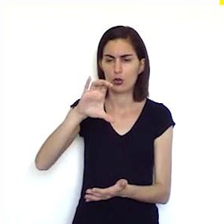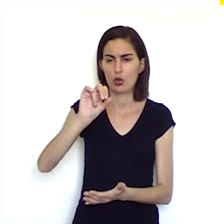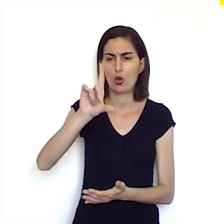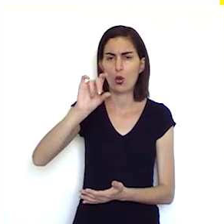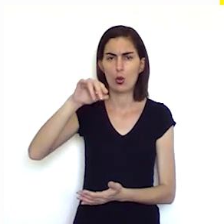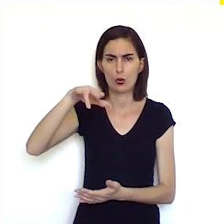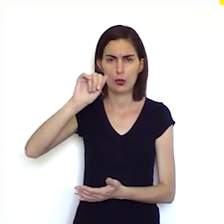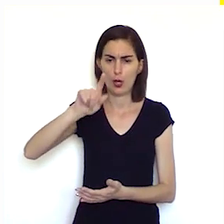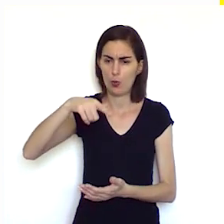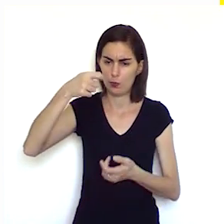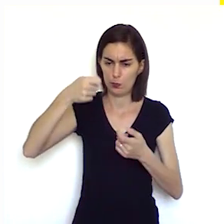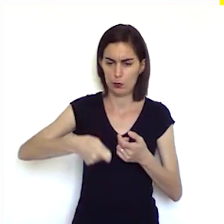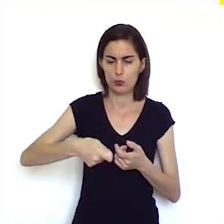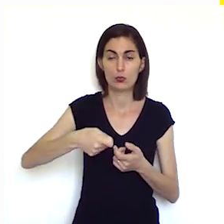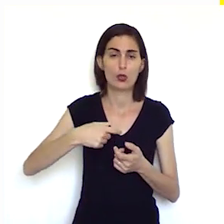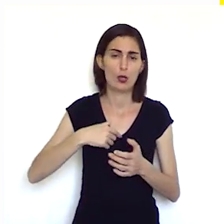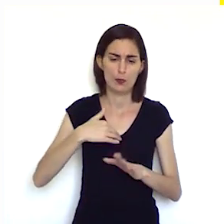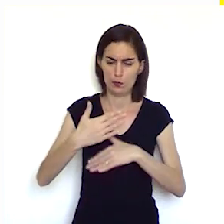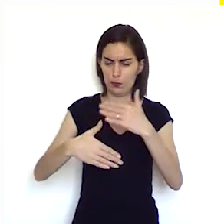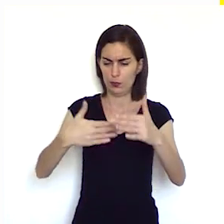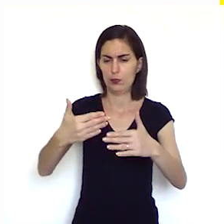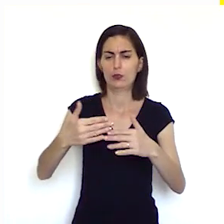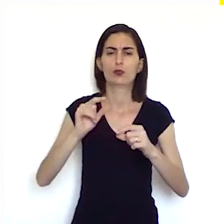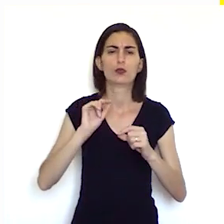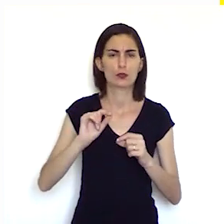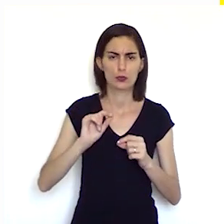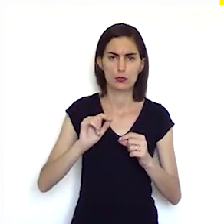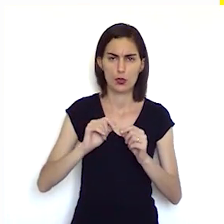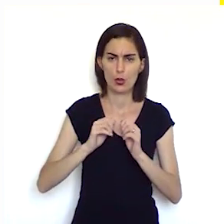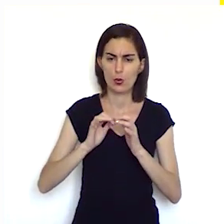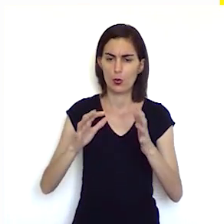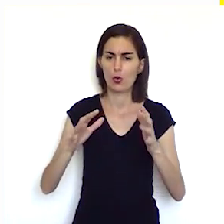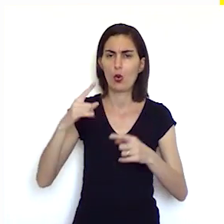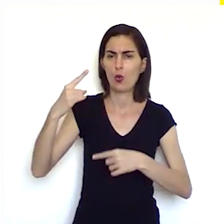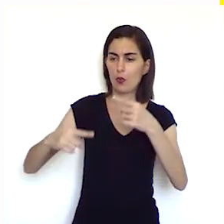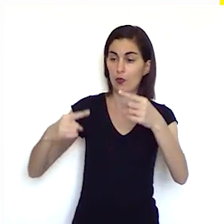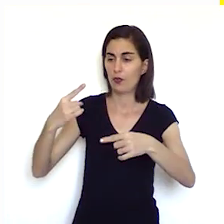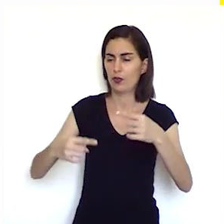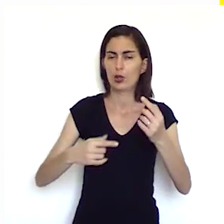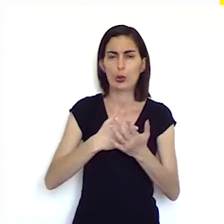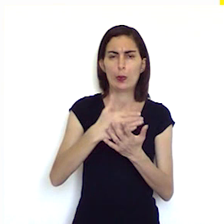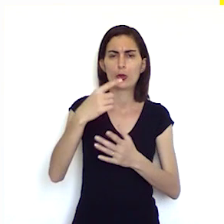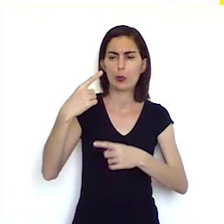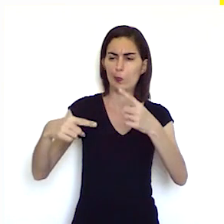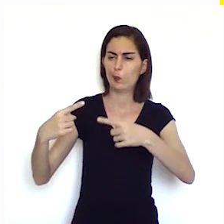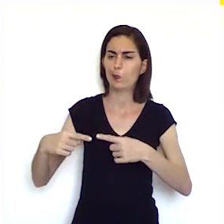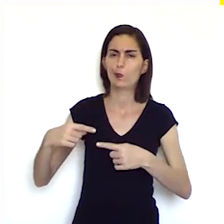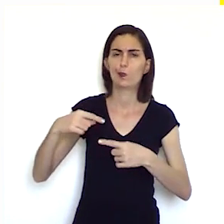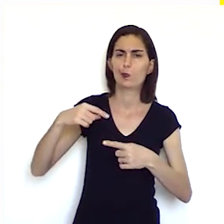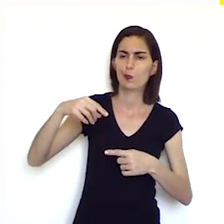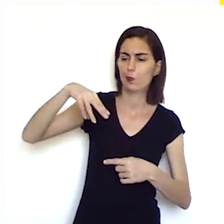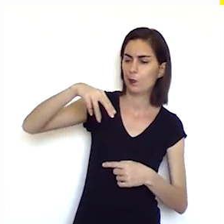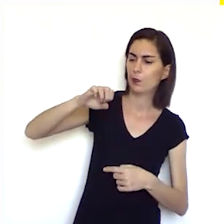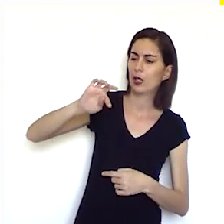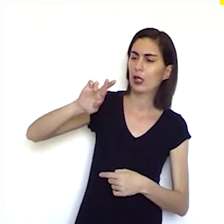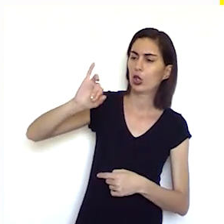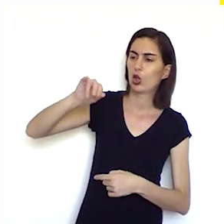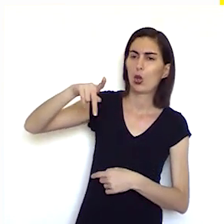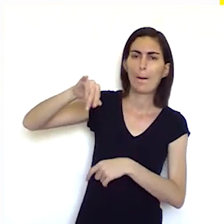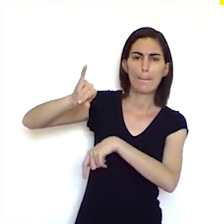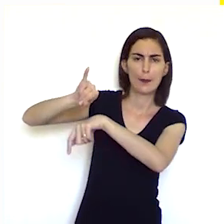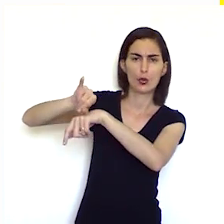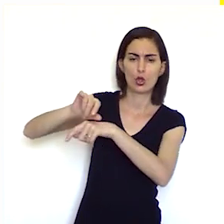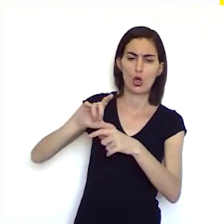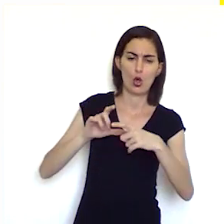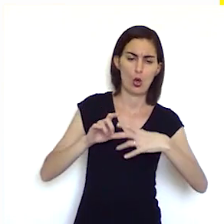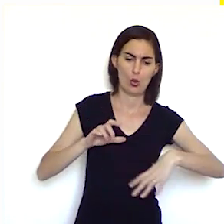colonial com muito rigor foi intensificado foi intensificando os conflitos entre a metrópole e os